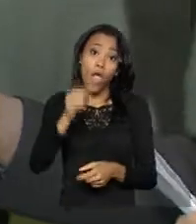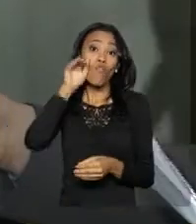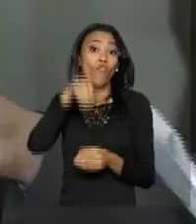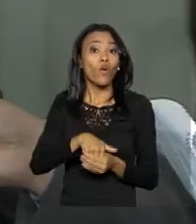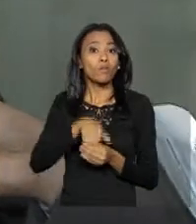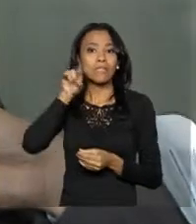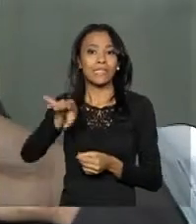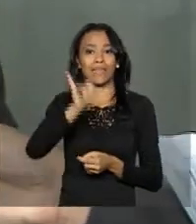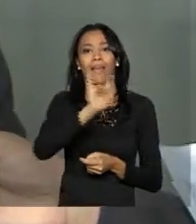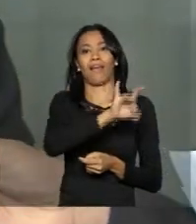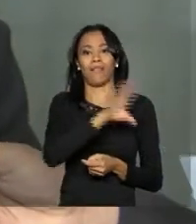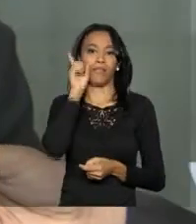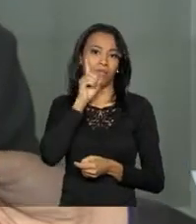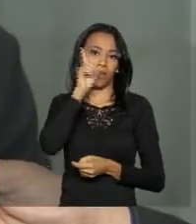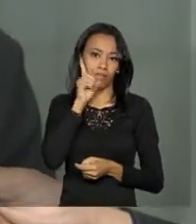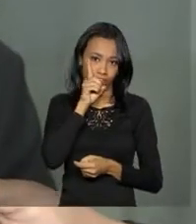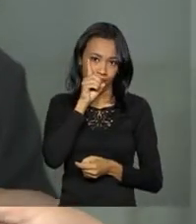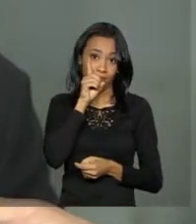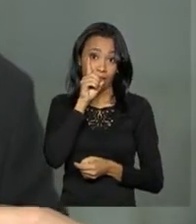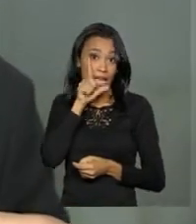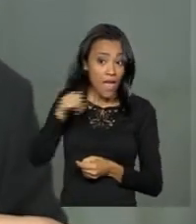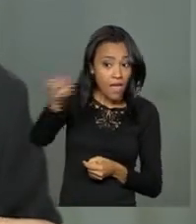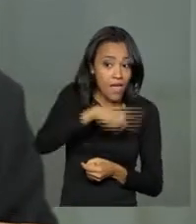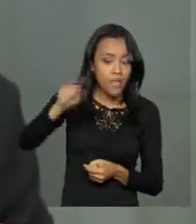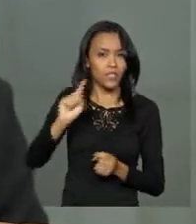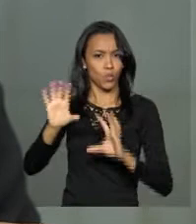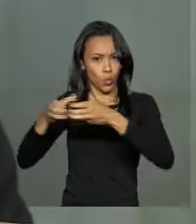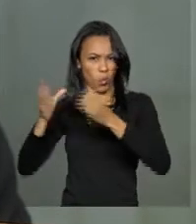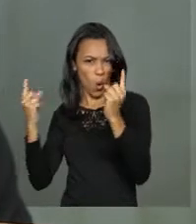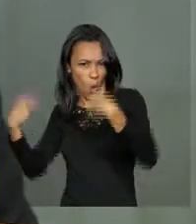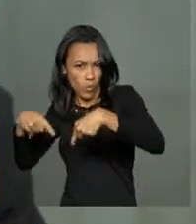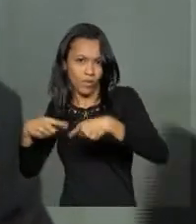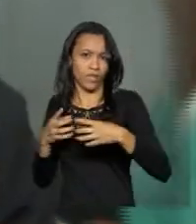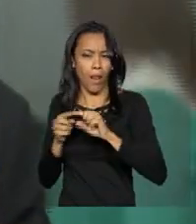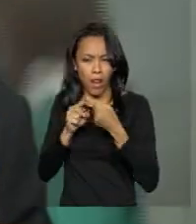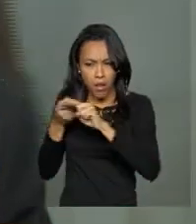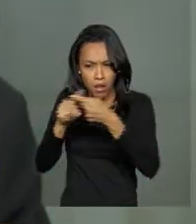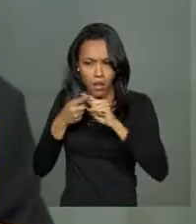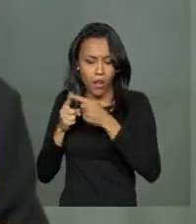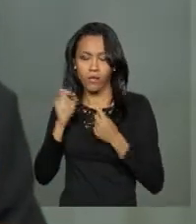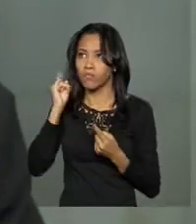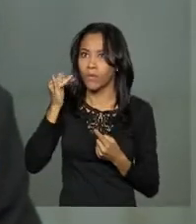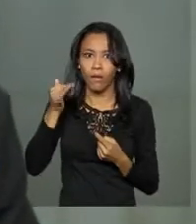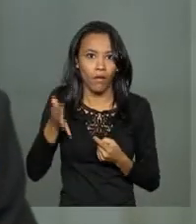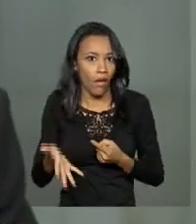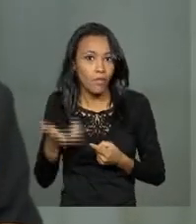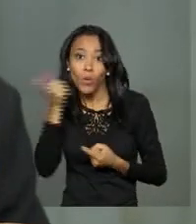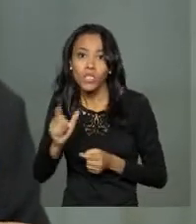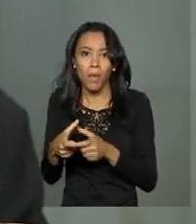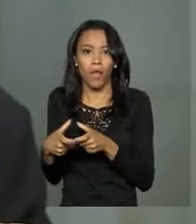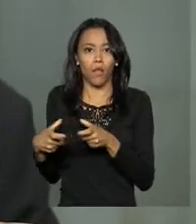cada parlamentar, né? Aqueles parlamentares que são contra o impeachment estão se mobilizando dia e noite para ganhar.